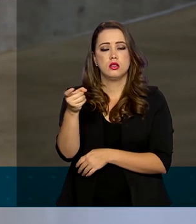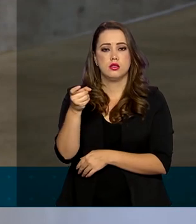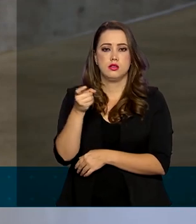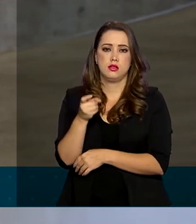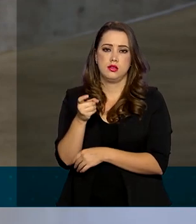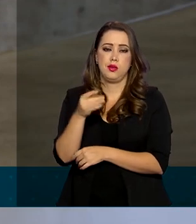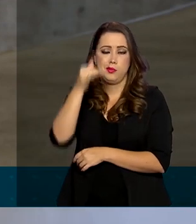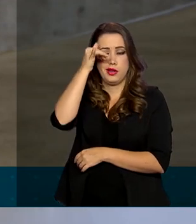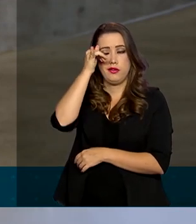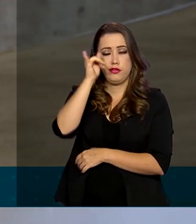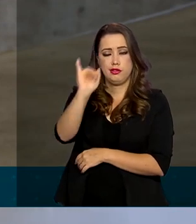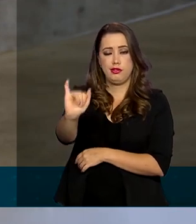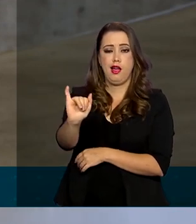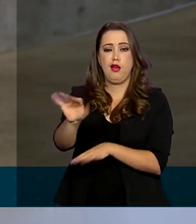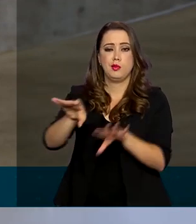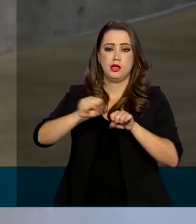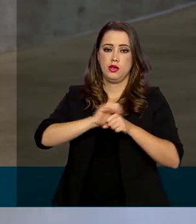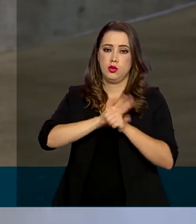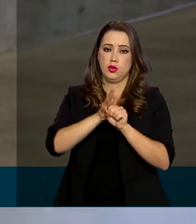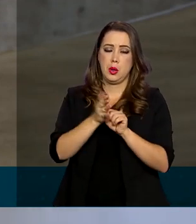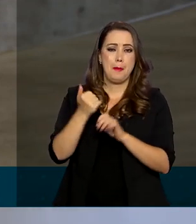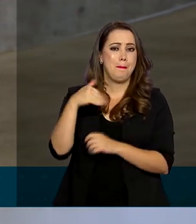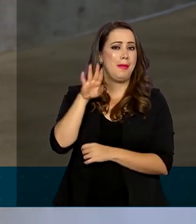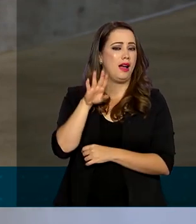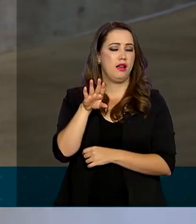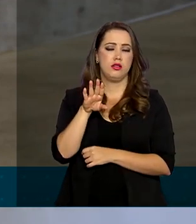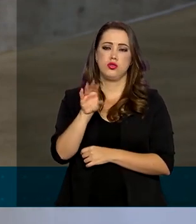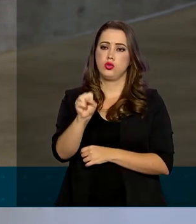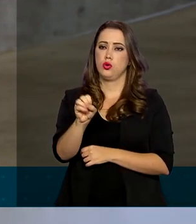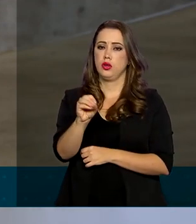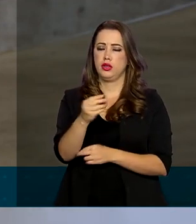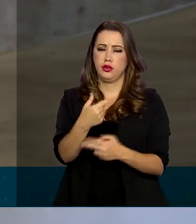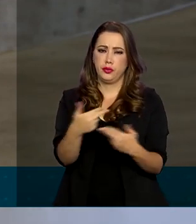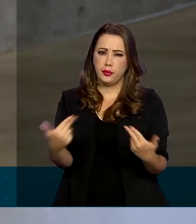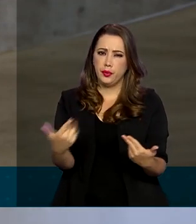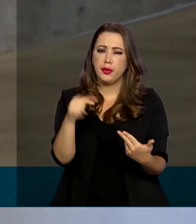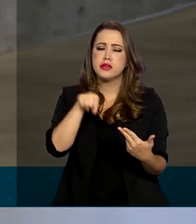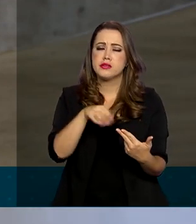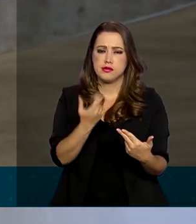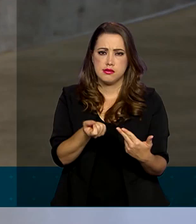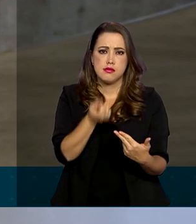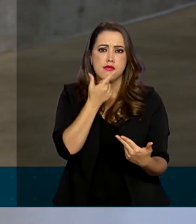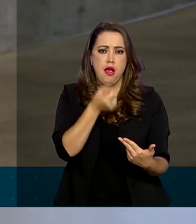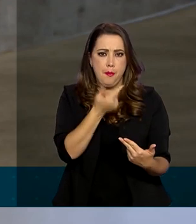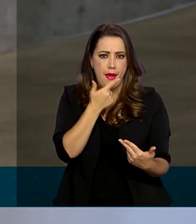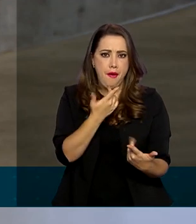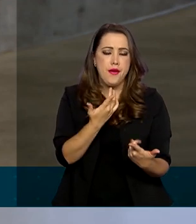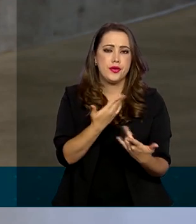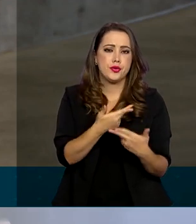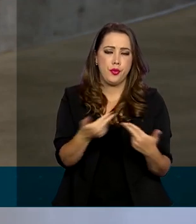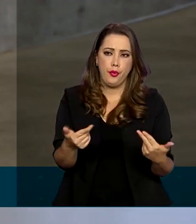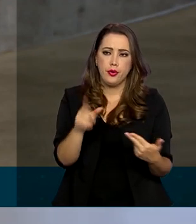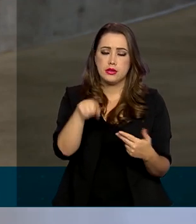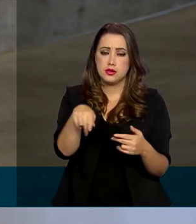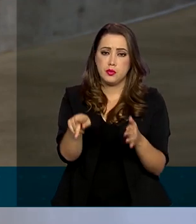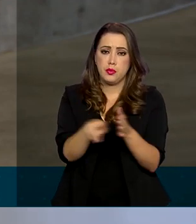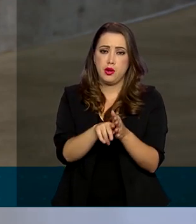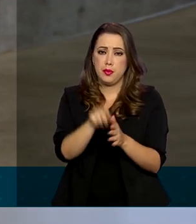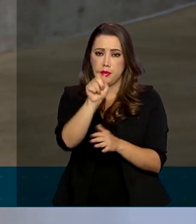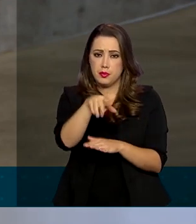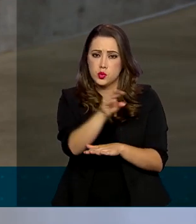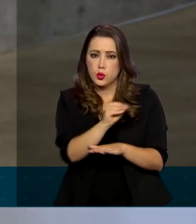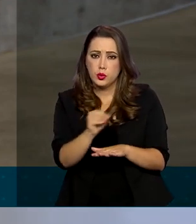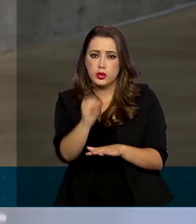coronavírus, dentre eles, mais de 80 produtos, medicamentos usados em pacientes que estão no